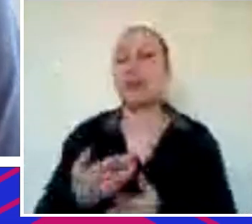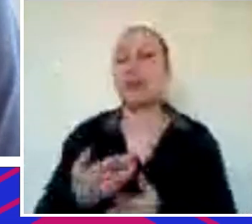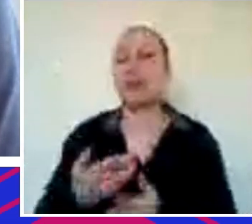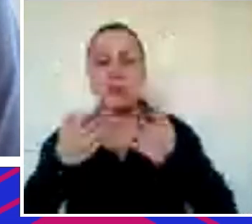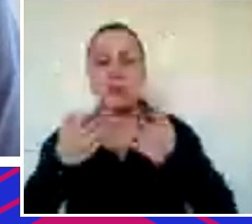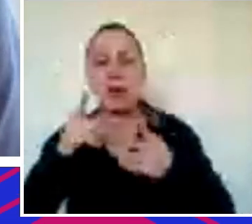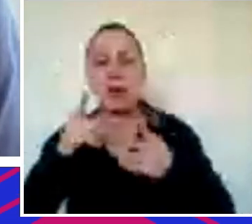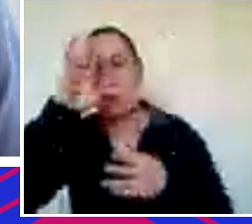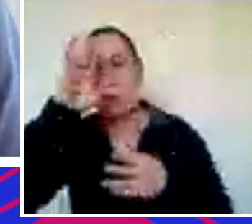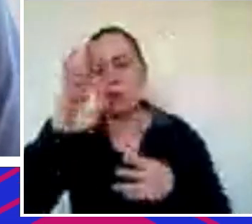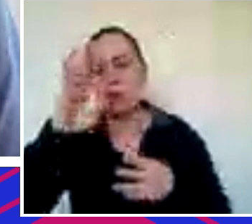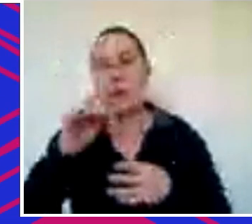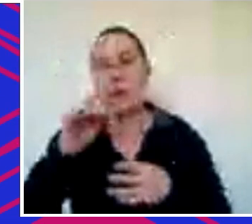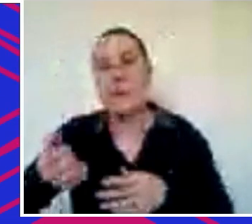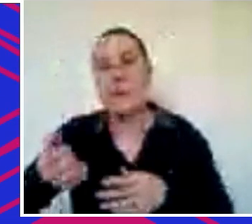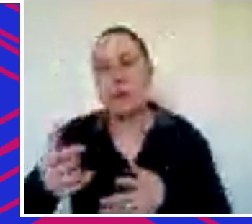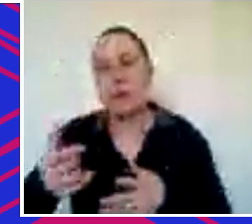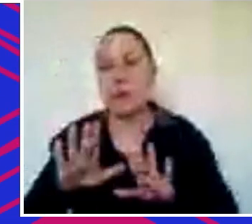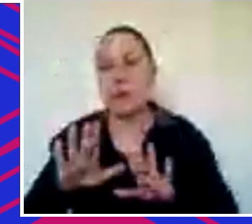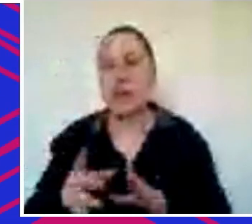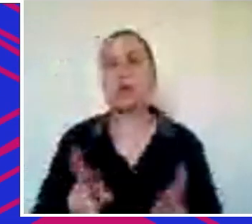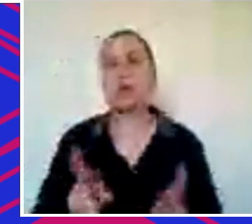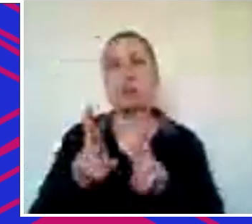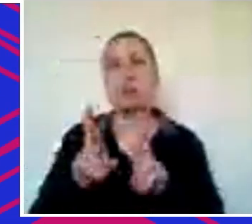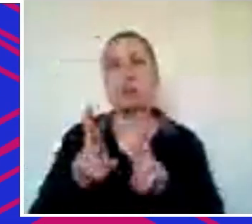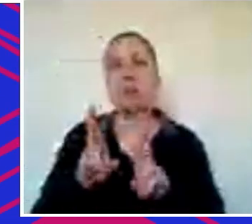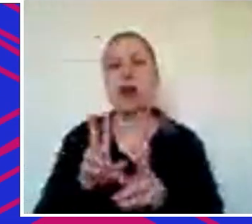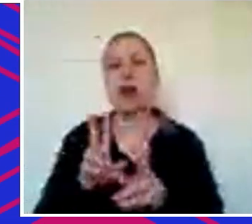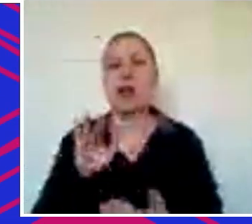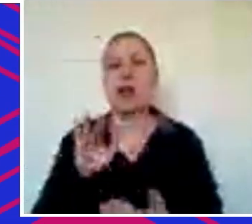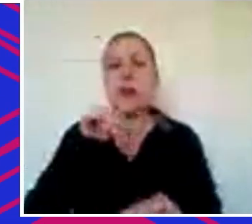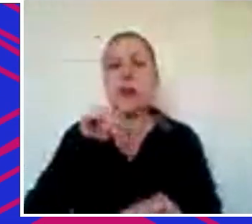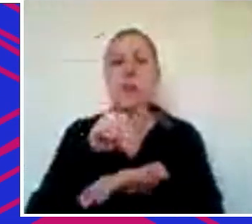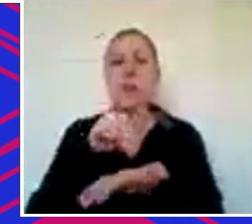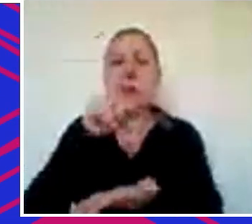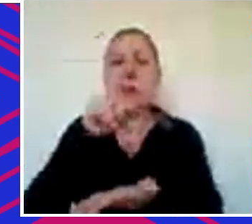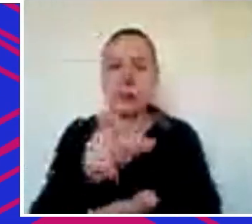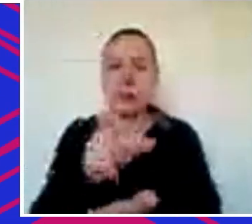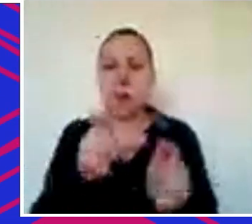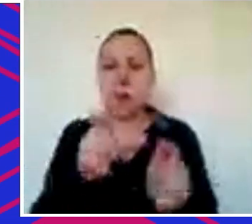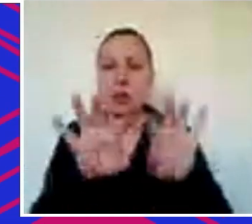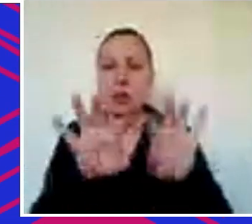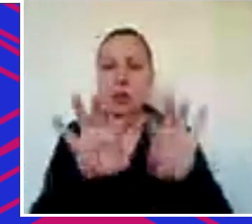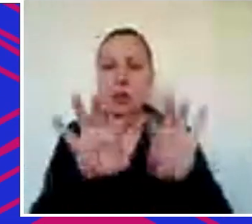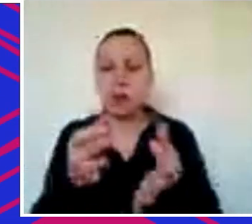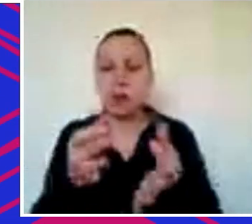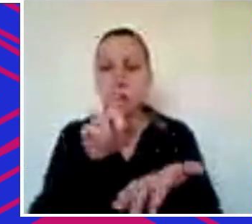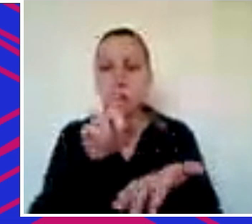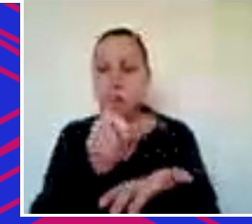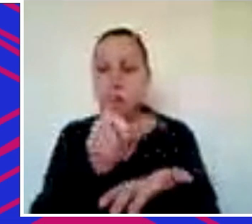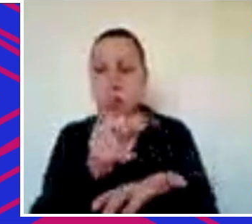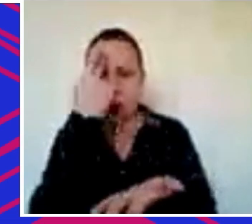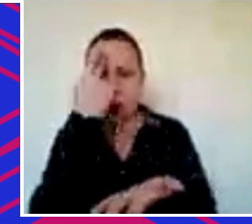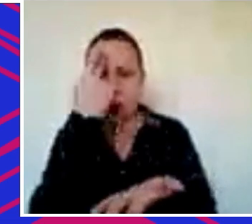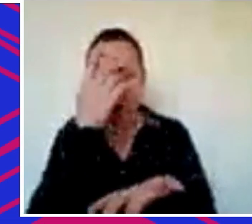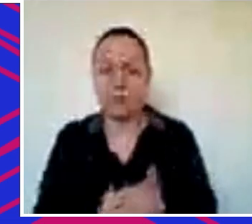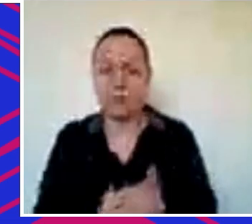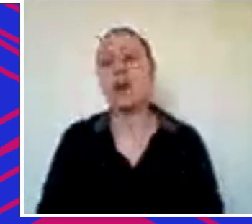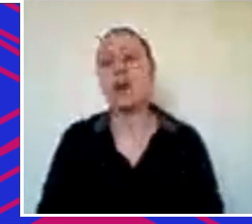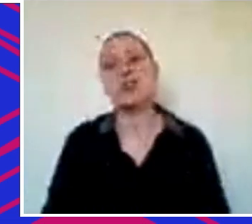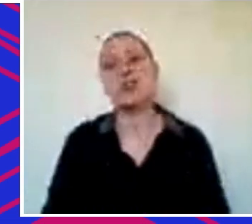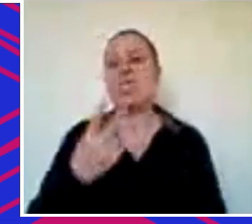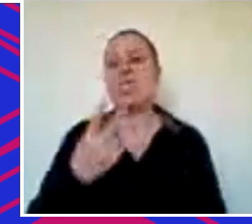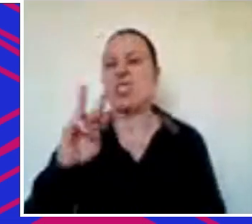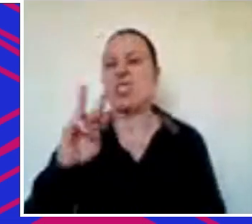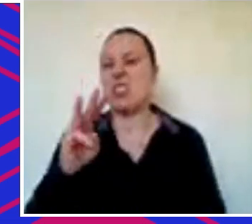mas a gente quer chegar na pessoa física em algum momento da nossa história. Então, isso é um pouco da nossa história, a gente já fez hoje 350 mil unidades entre casas e